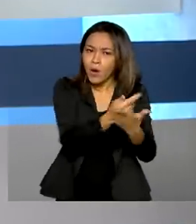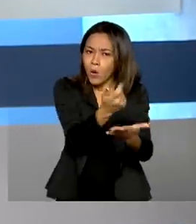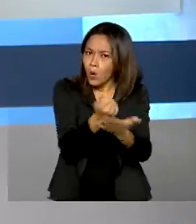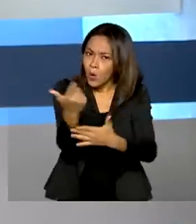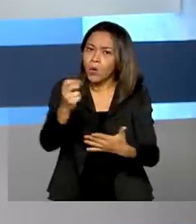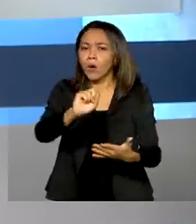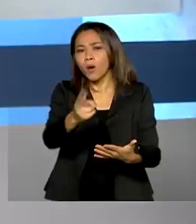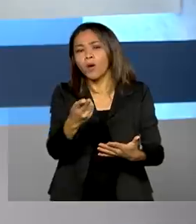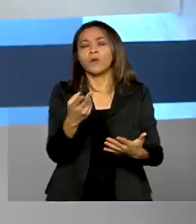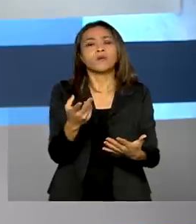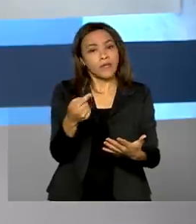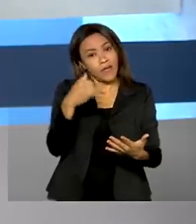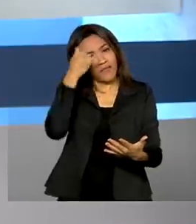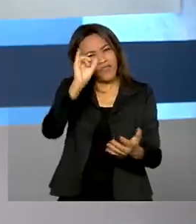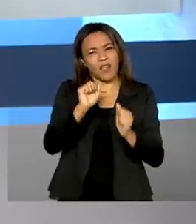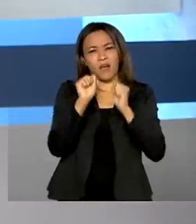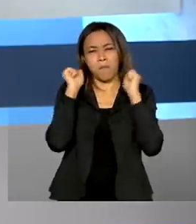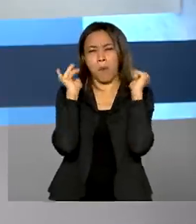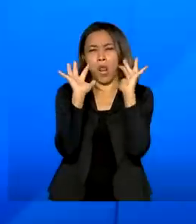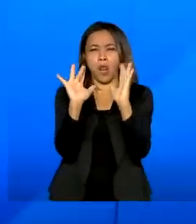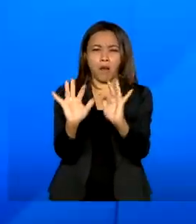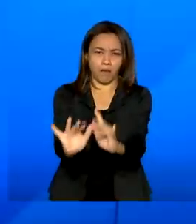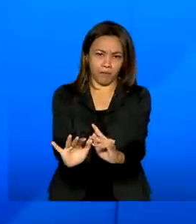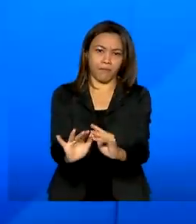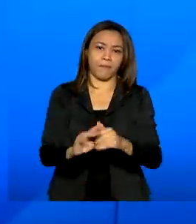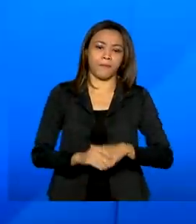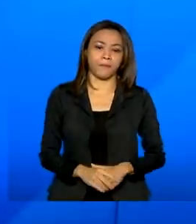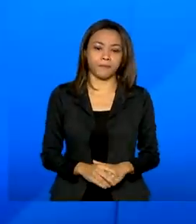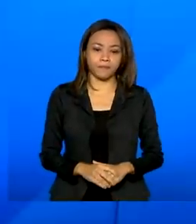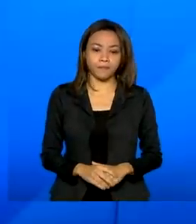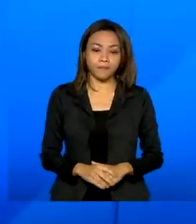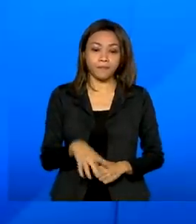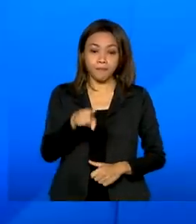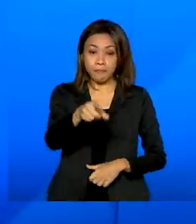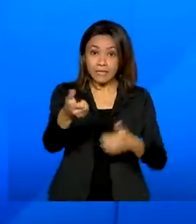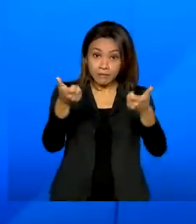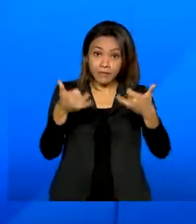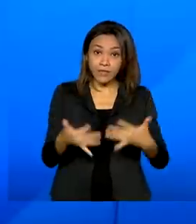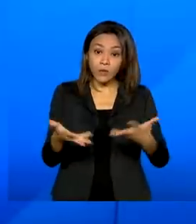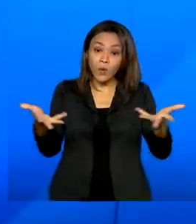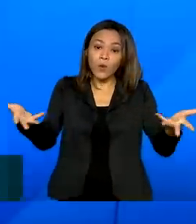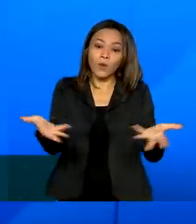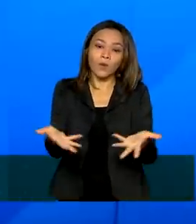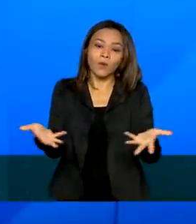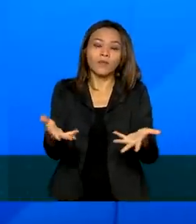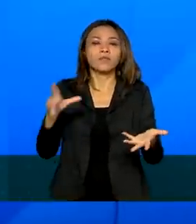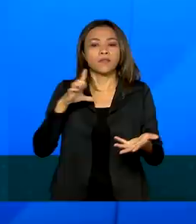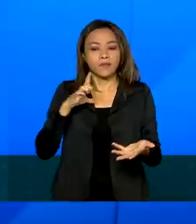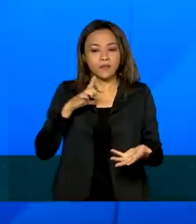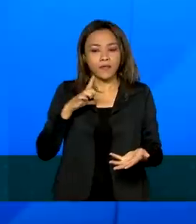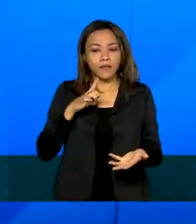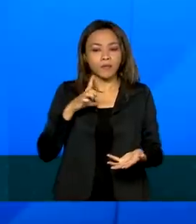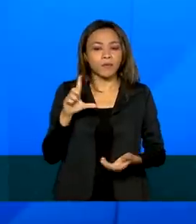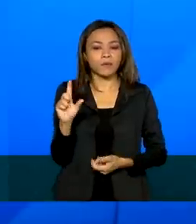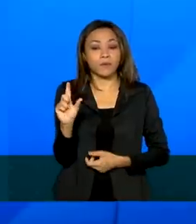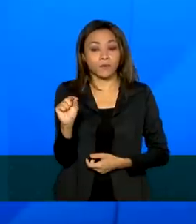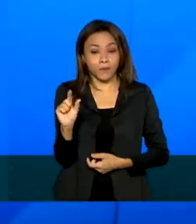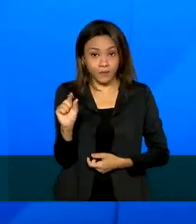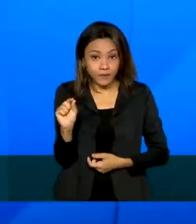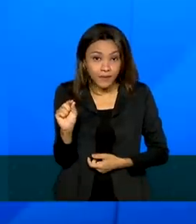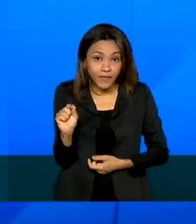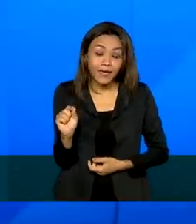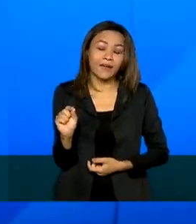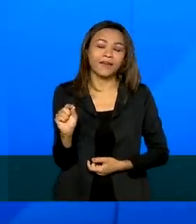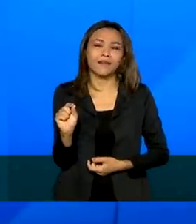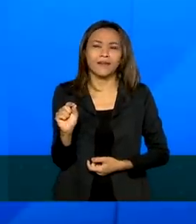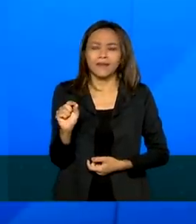internet, o que evita aglomerações. Hoje nós já temos mais do triplo da